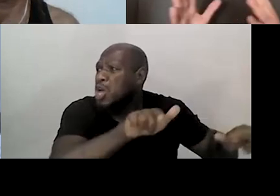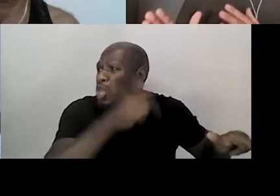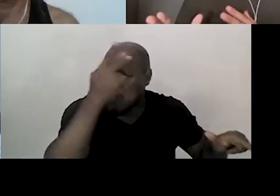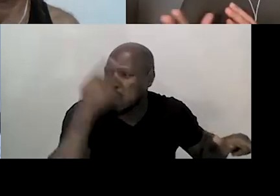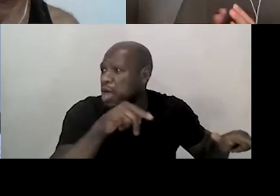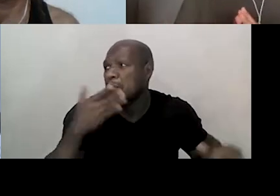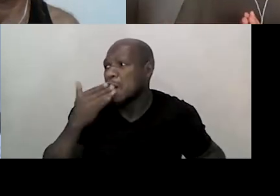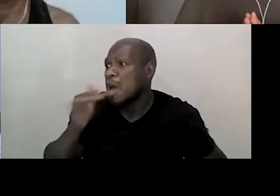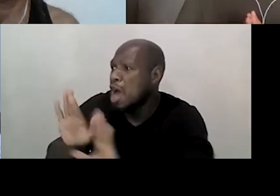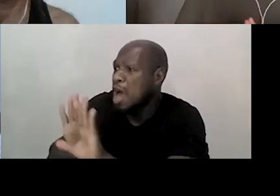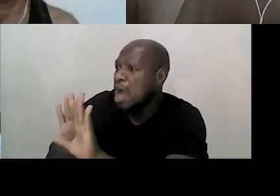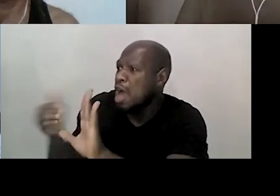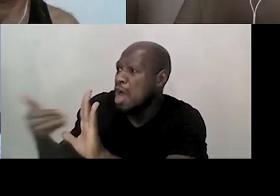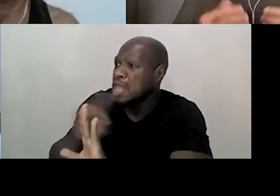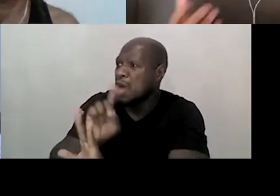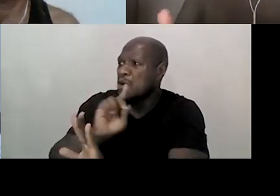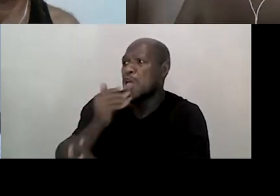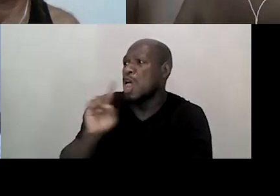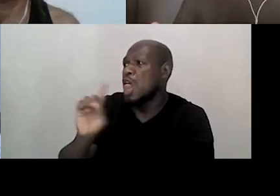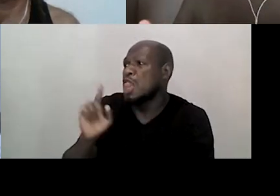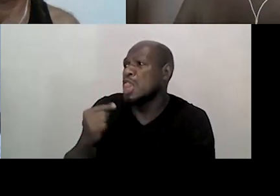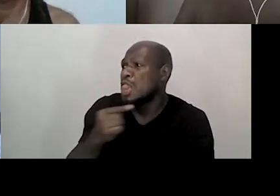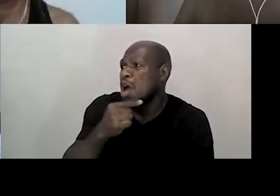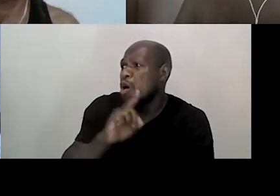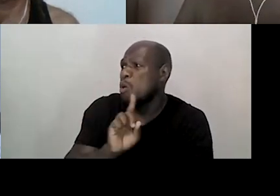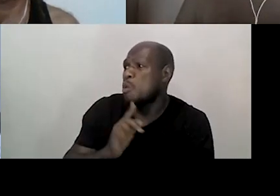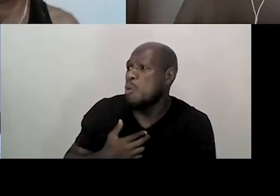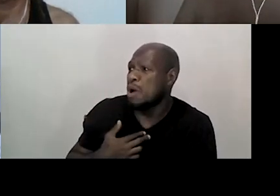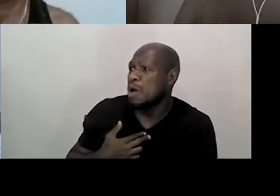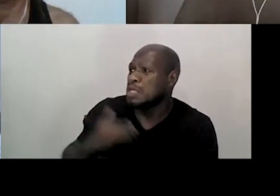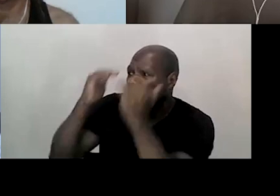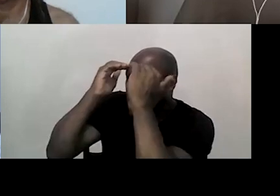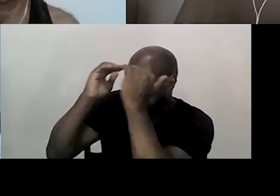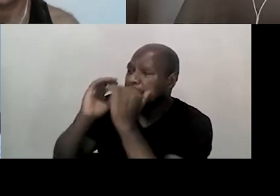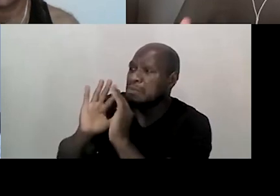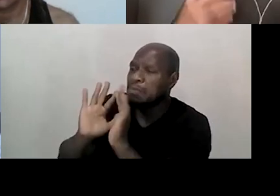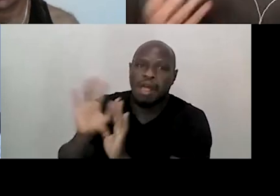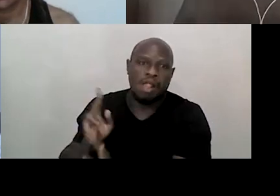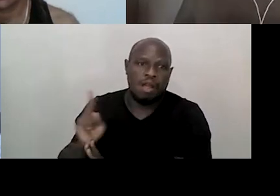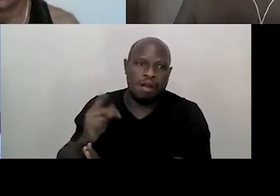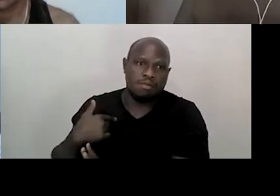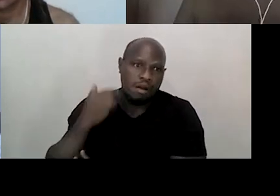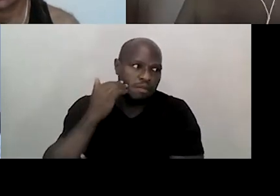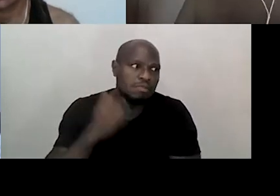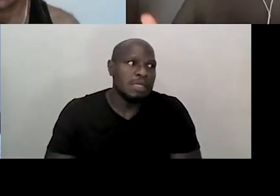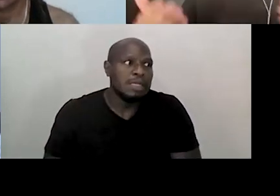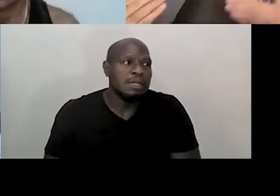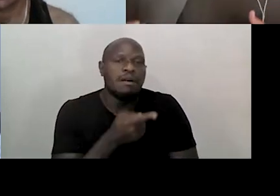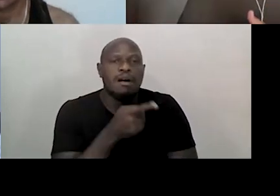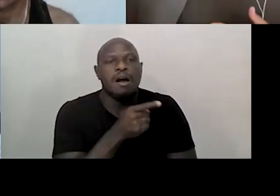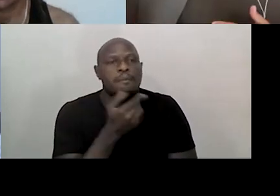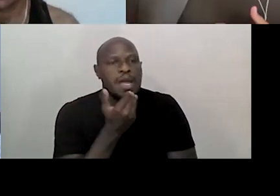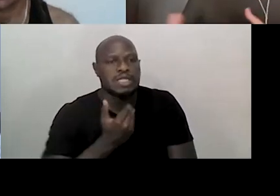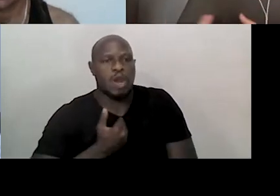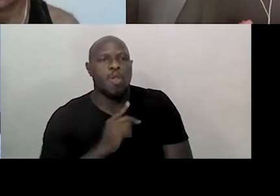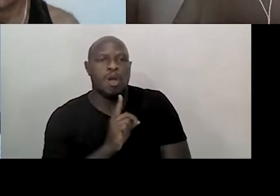vocês não entrassem aqui agora. Claro, com todo respeito, a gente ouviu esse pedido da enfermeira e